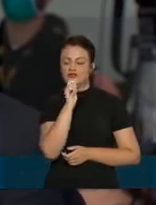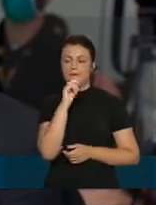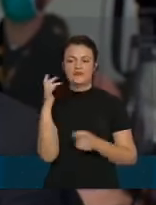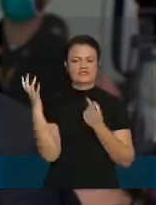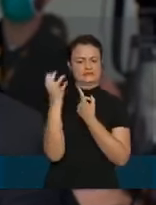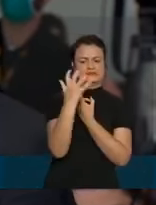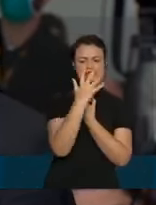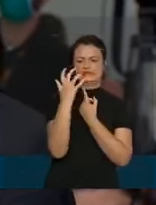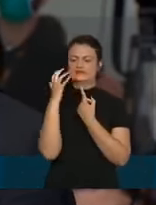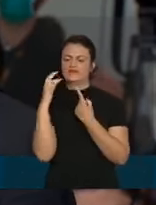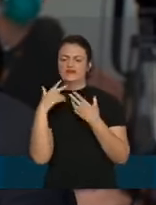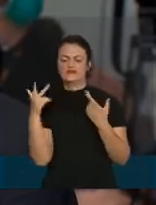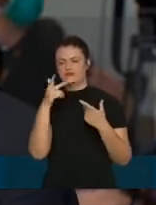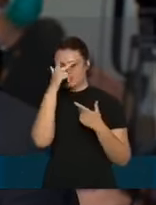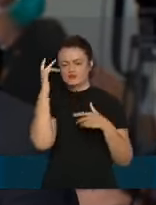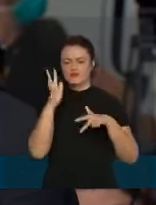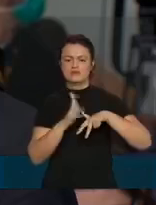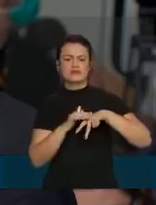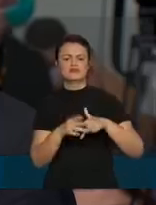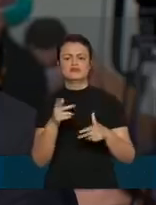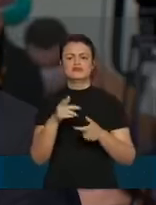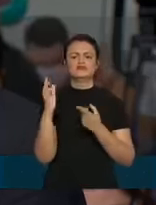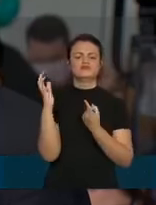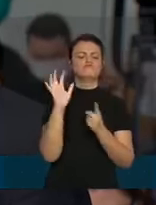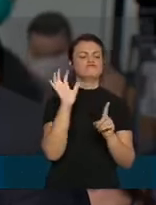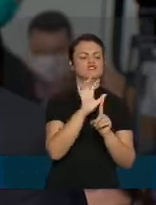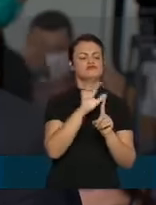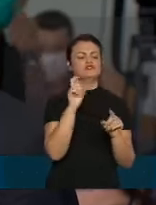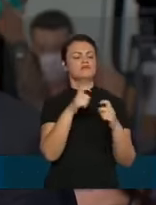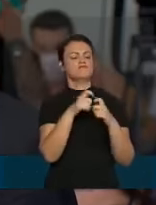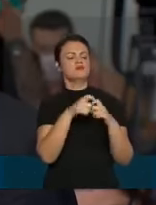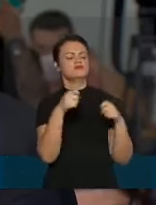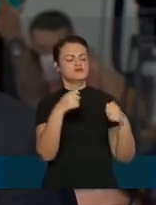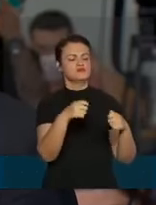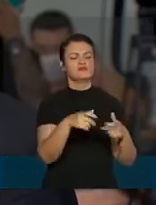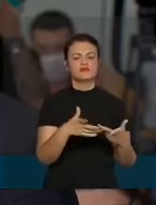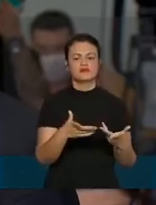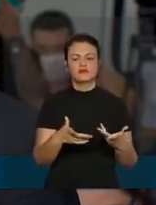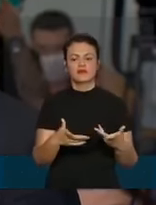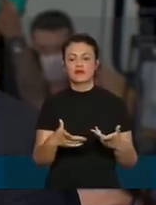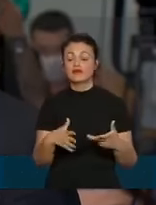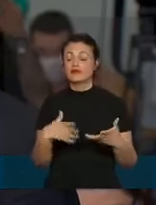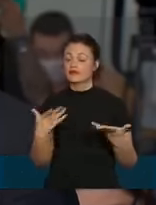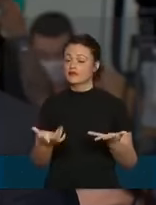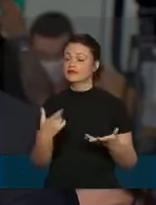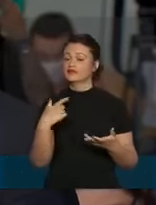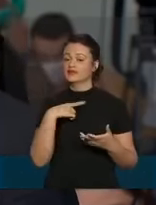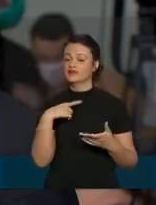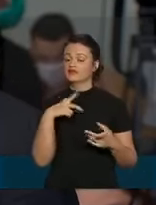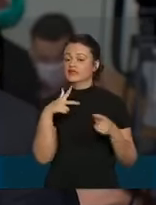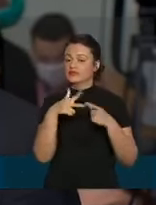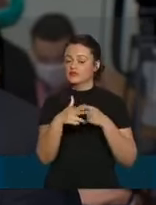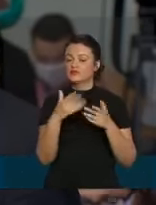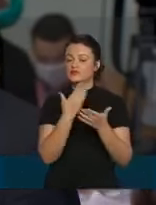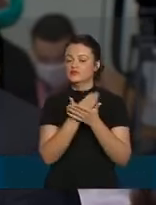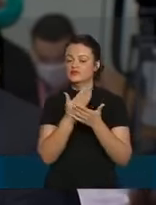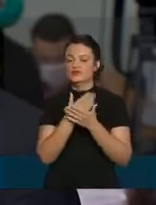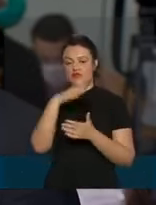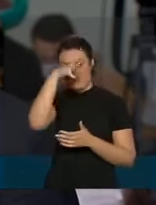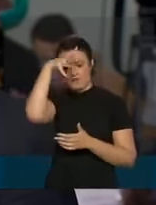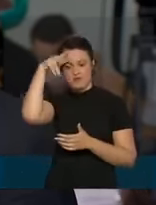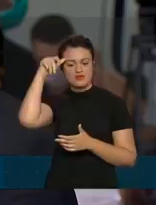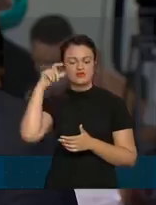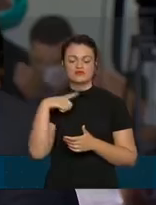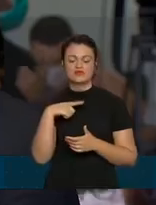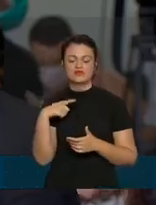vê notícias de pacientes pressionando médicos e houve uma a interrupção de um estudo lá em Manaus